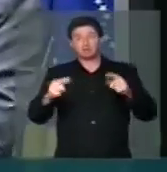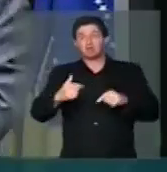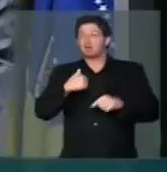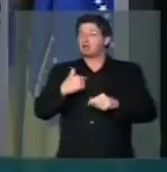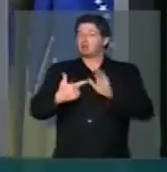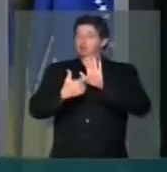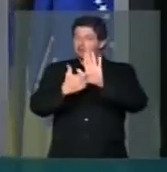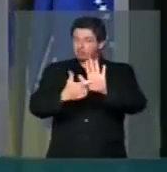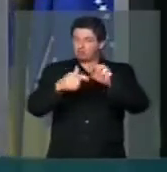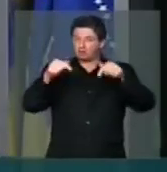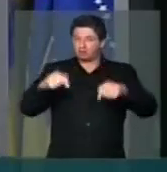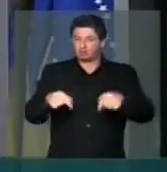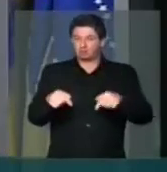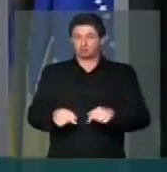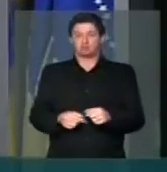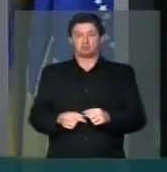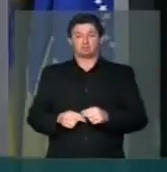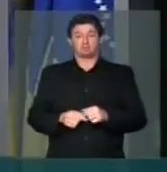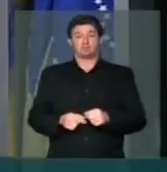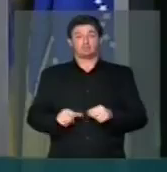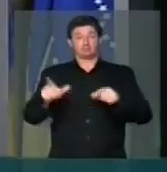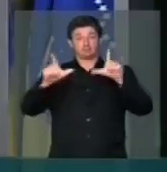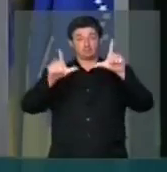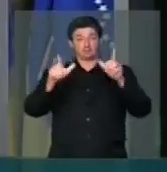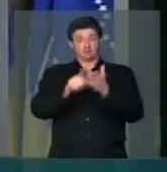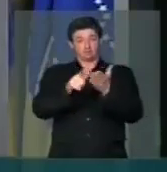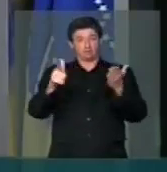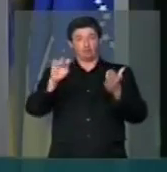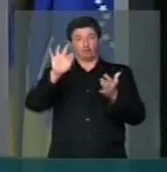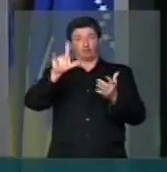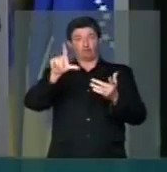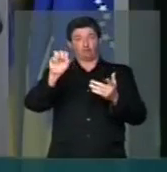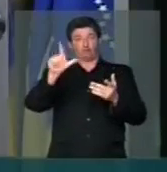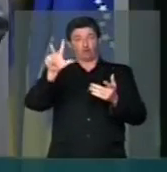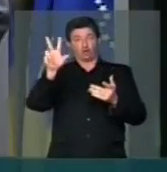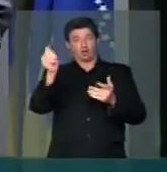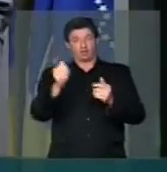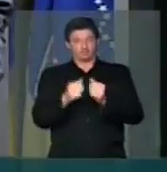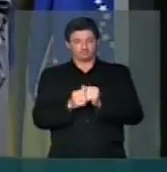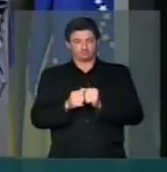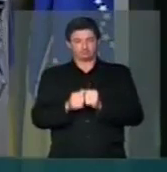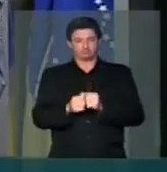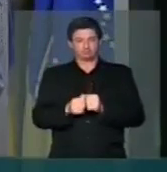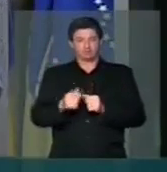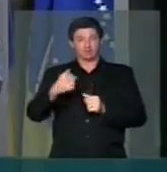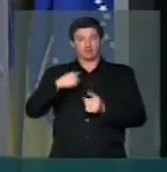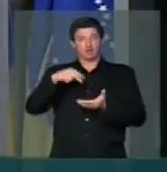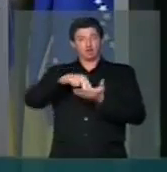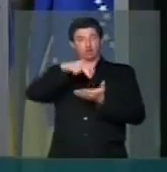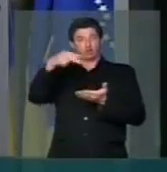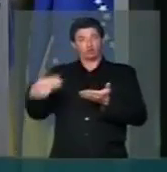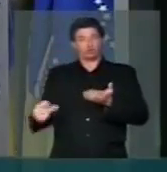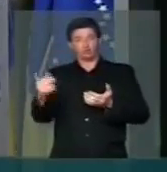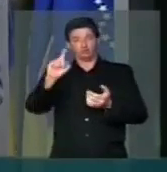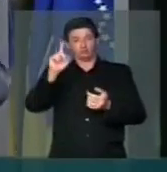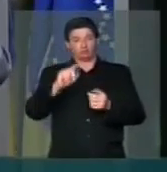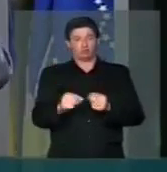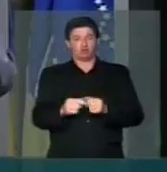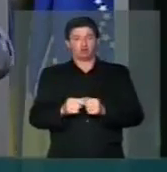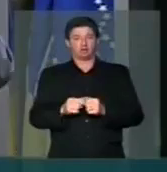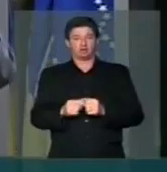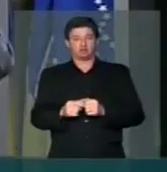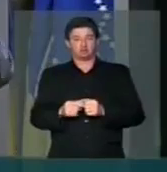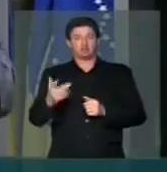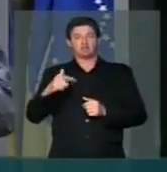meus amigos, a manchete da folha de hoje. Eu não vou cair. Isto é moleza,